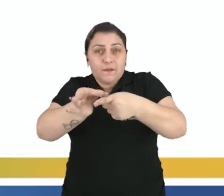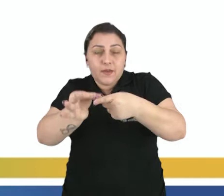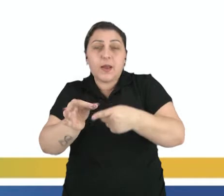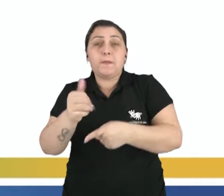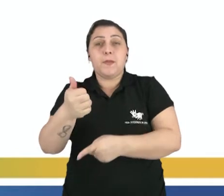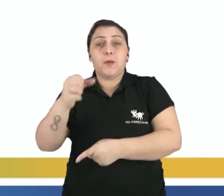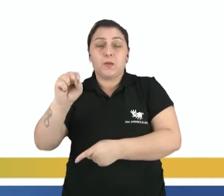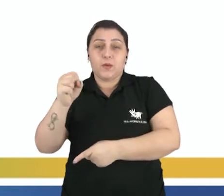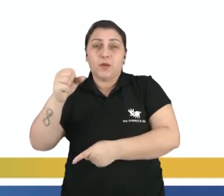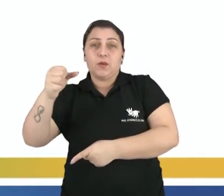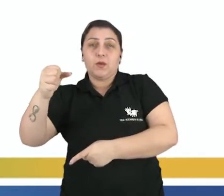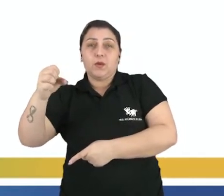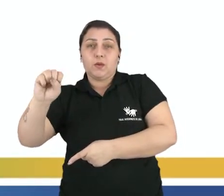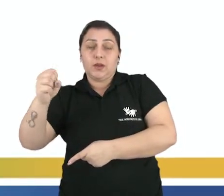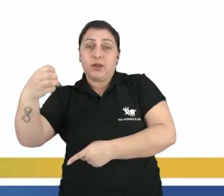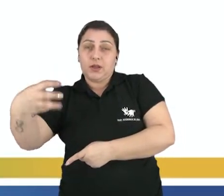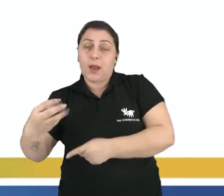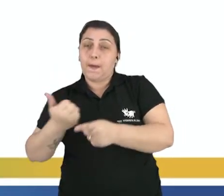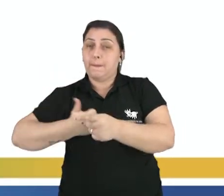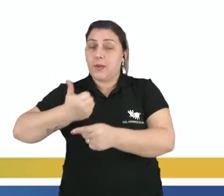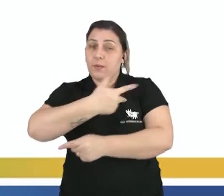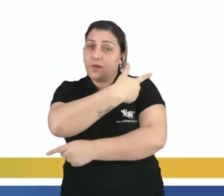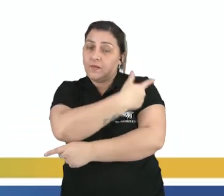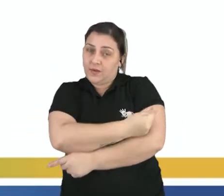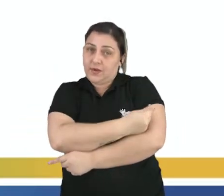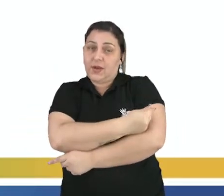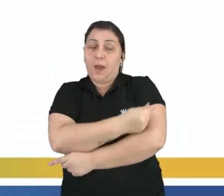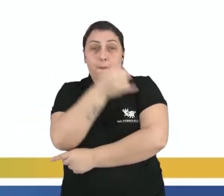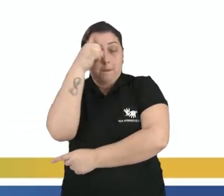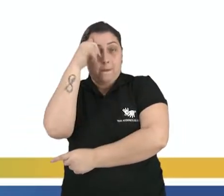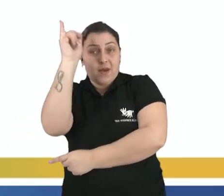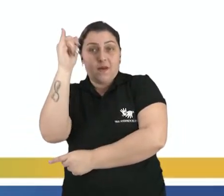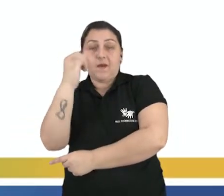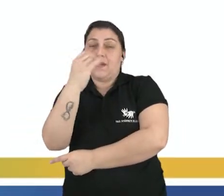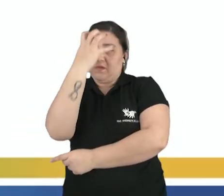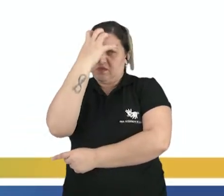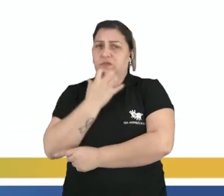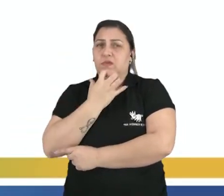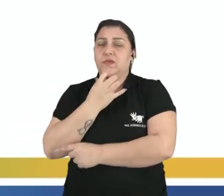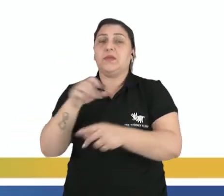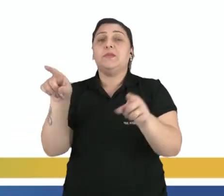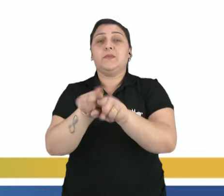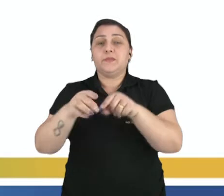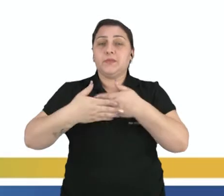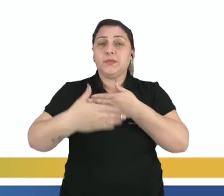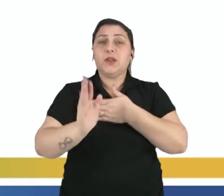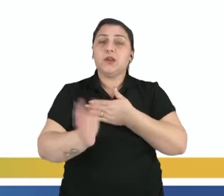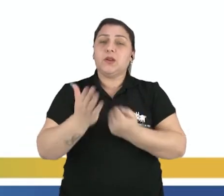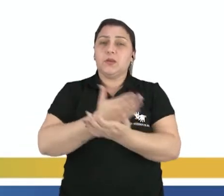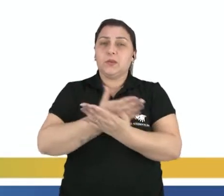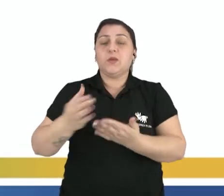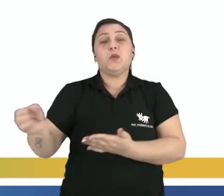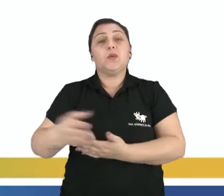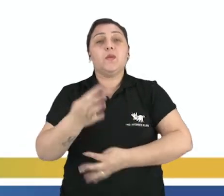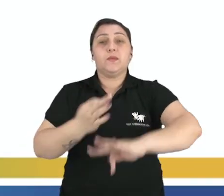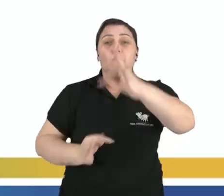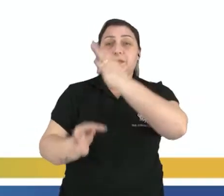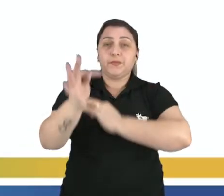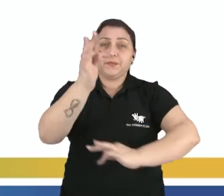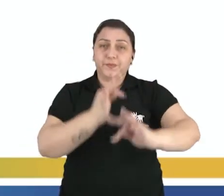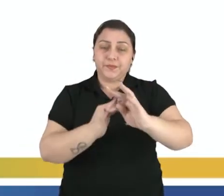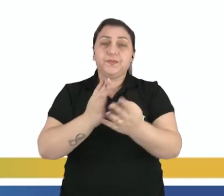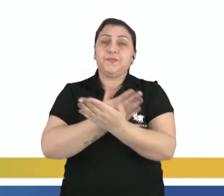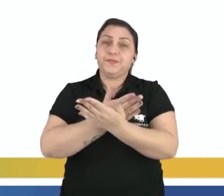1883 surgiu a primeira vacina antirrábica, né? Então a partir daí já começou uma nova tecnologia.